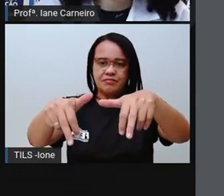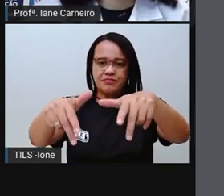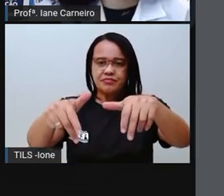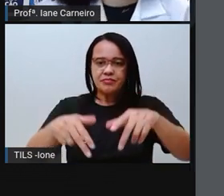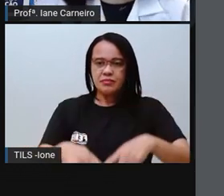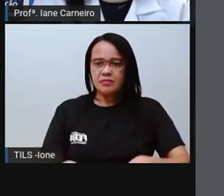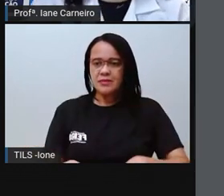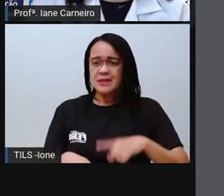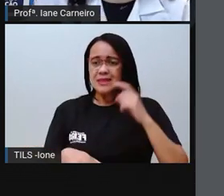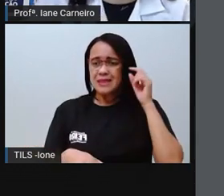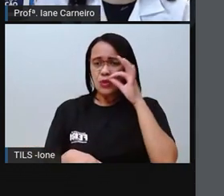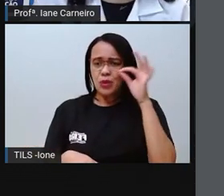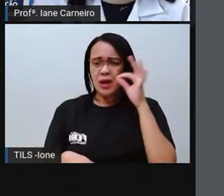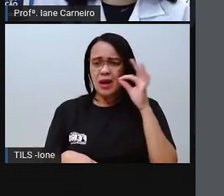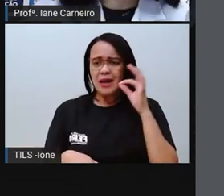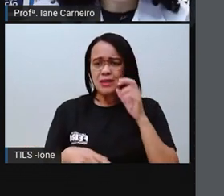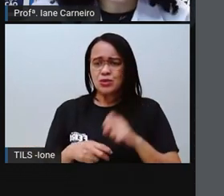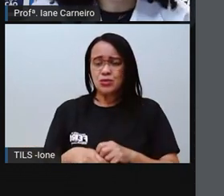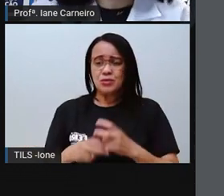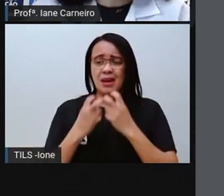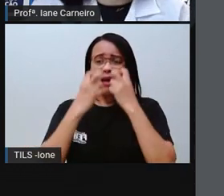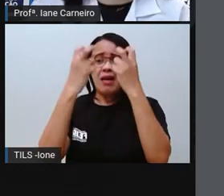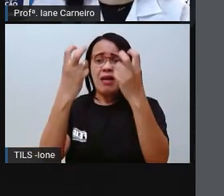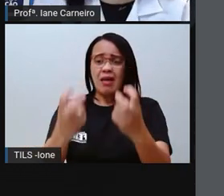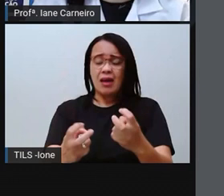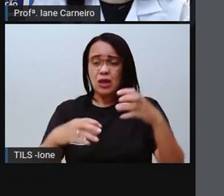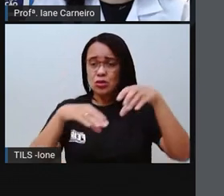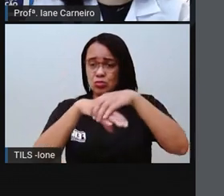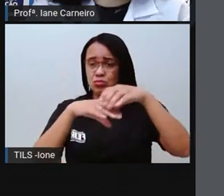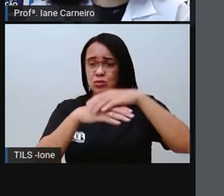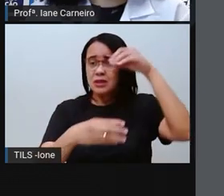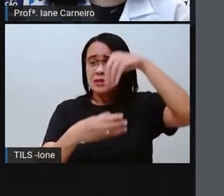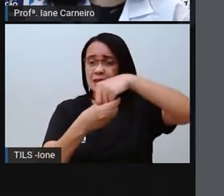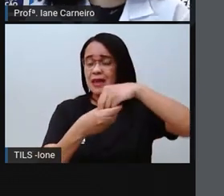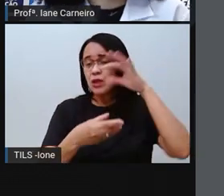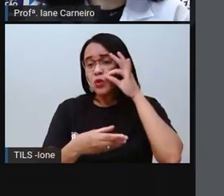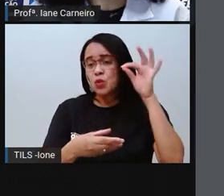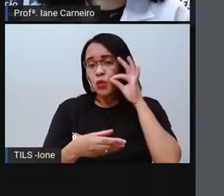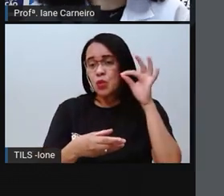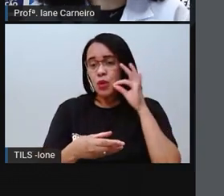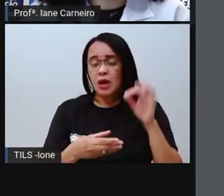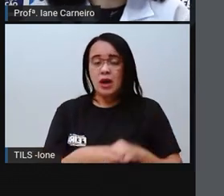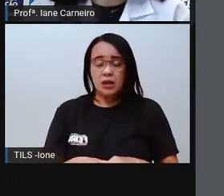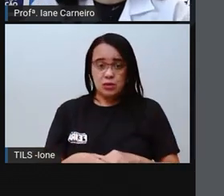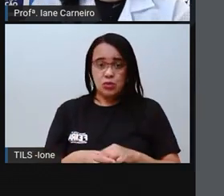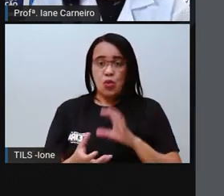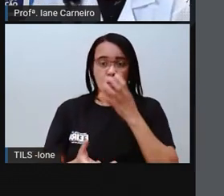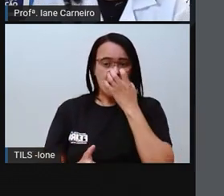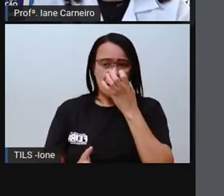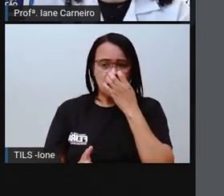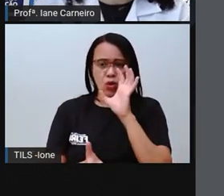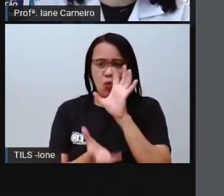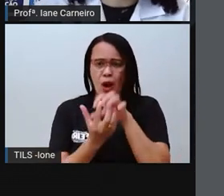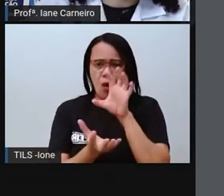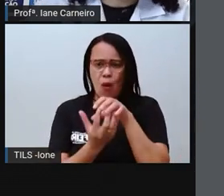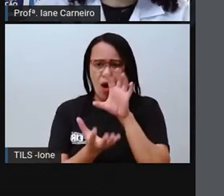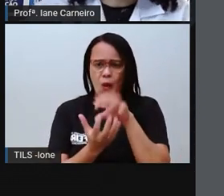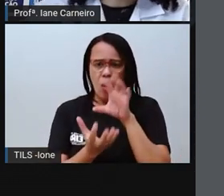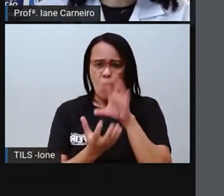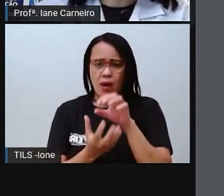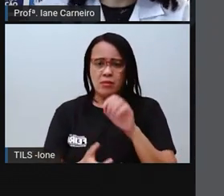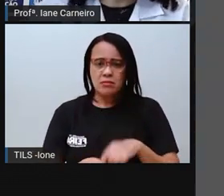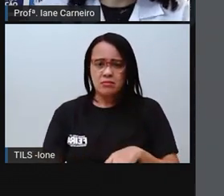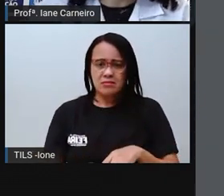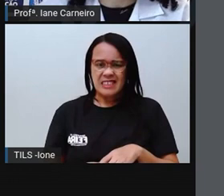Miau! Gritou o pé da velha, com o gato no sapato. Rau, rau, latia o cachorro, ali no alto do morro.